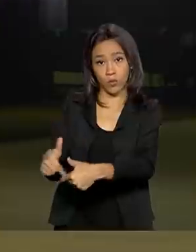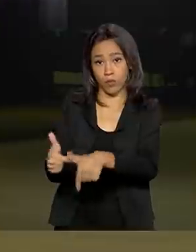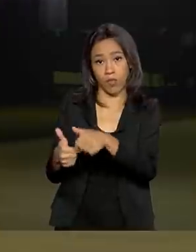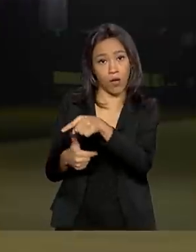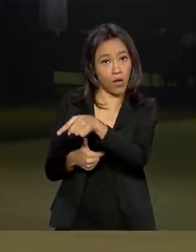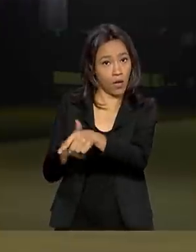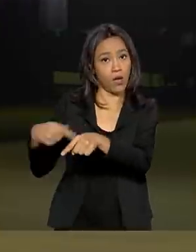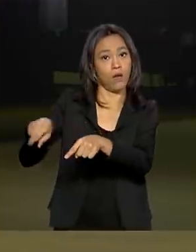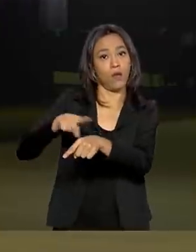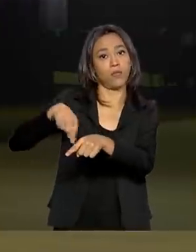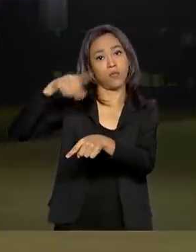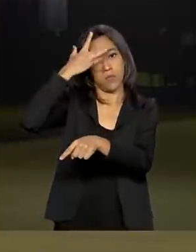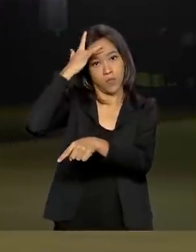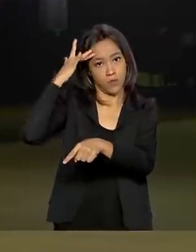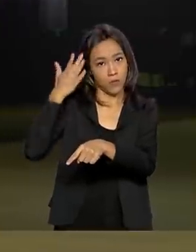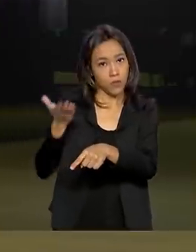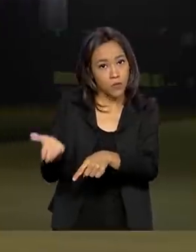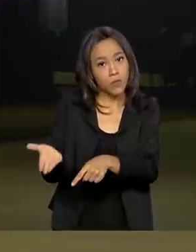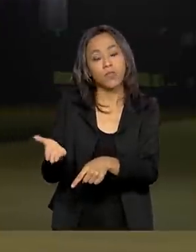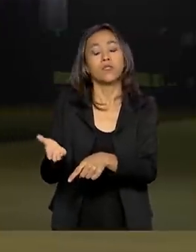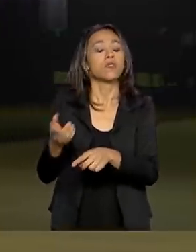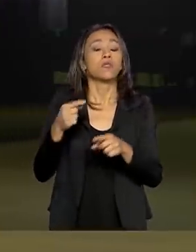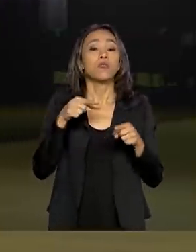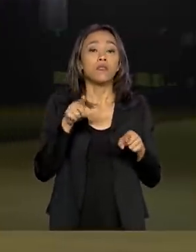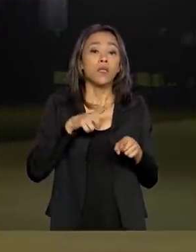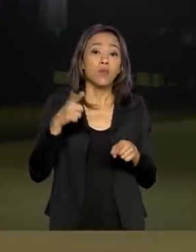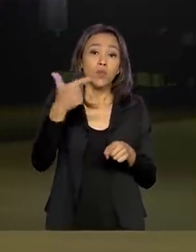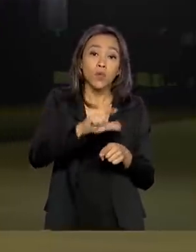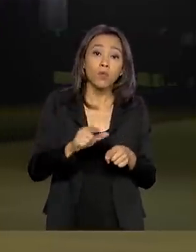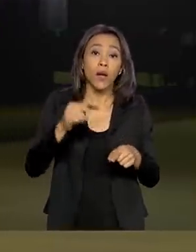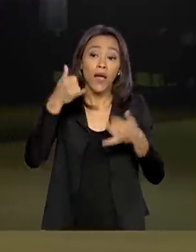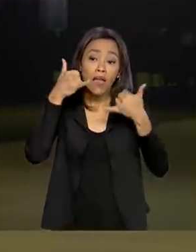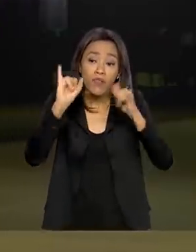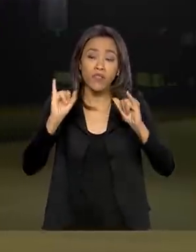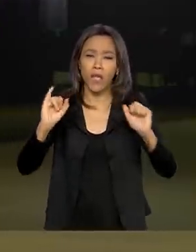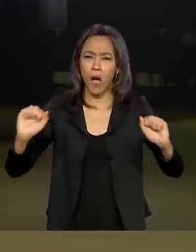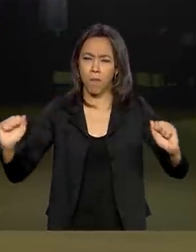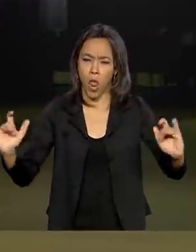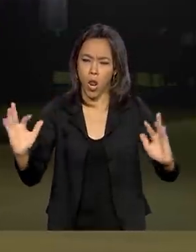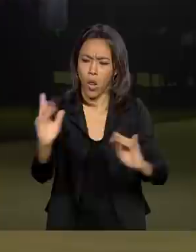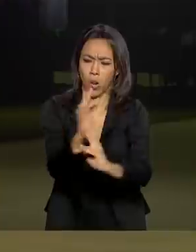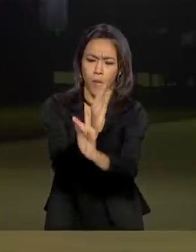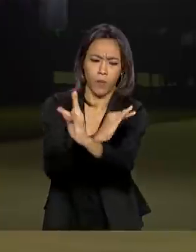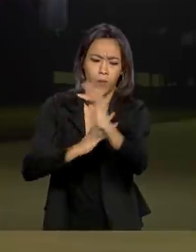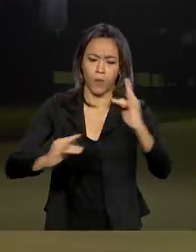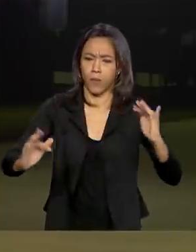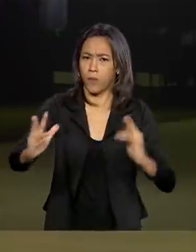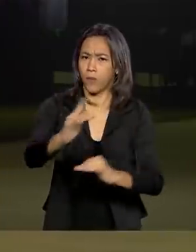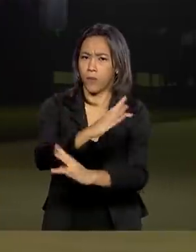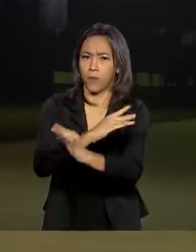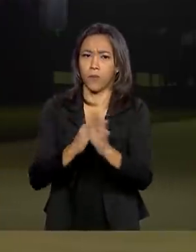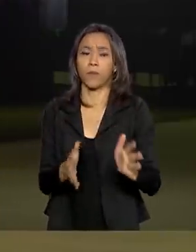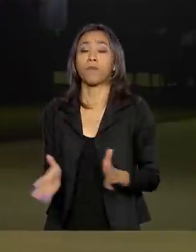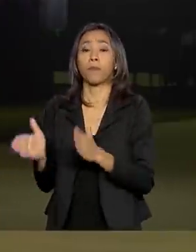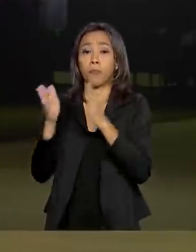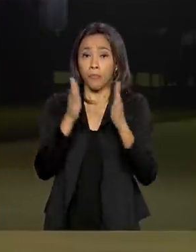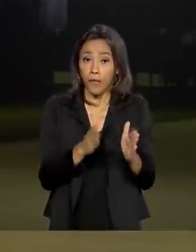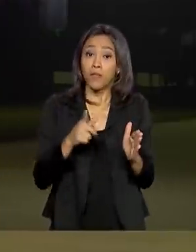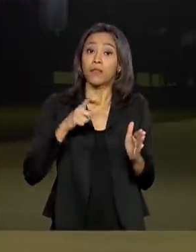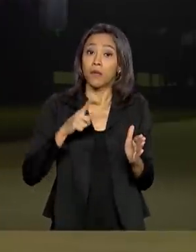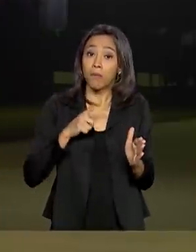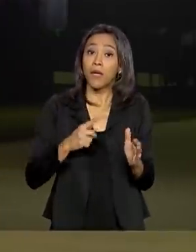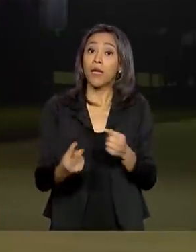viemos com a escalação eletrônica, que é uma medida para evitar aglomeração, além disso, os portos estão investindo em triagem médica, EPIs,